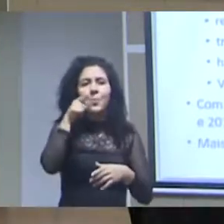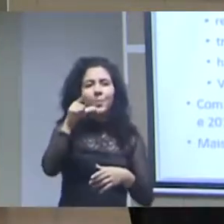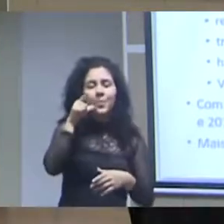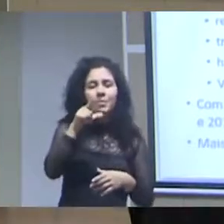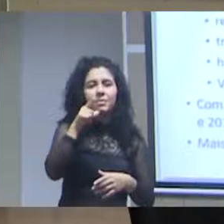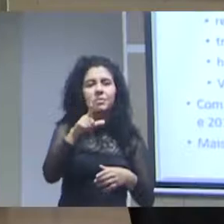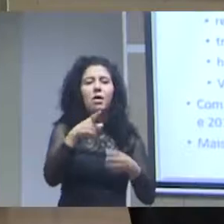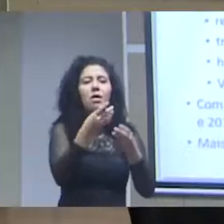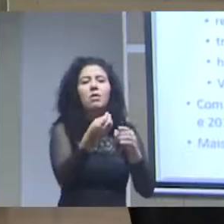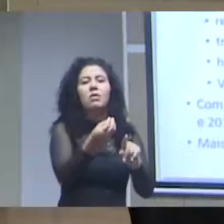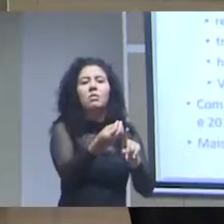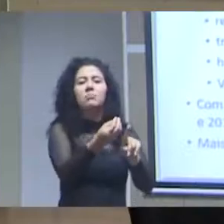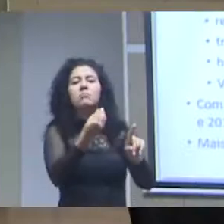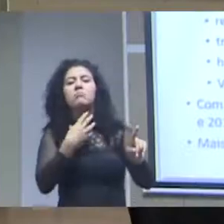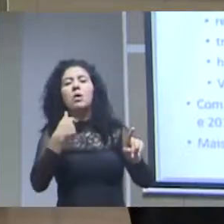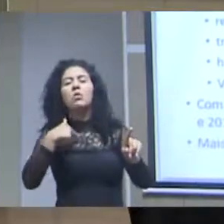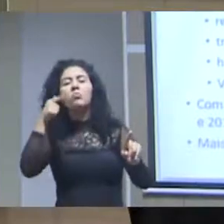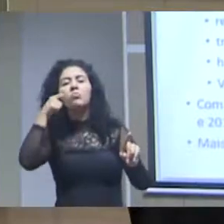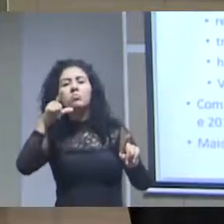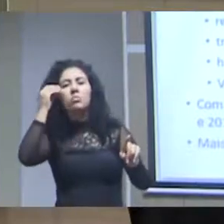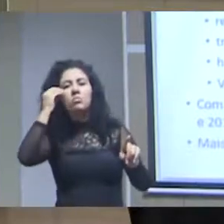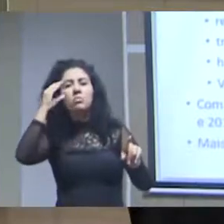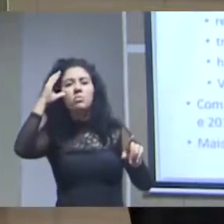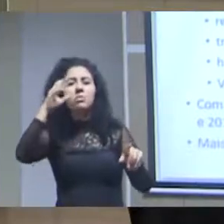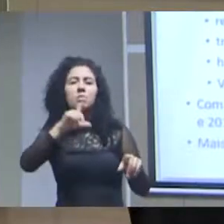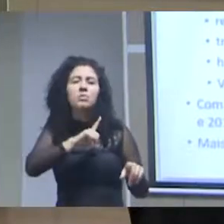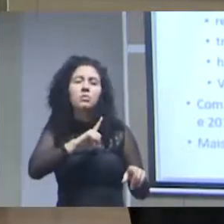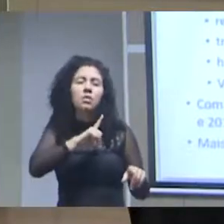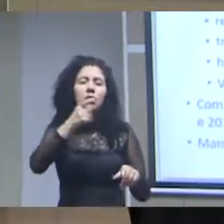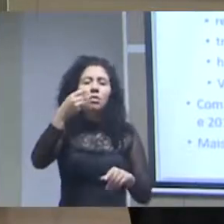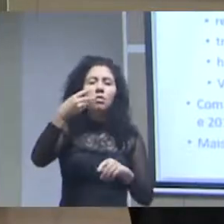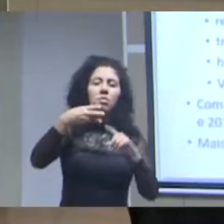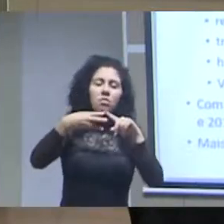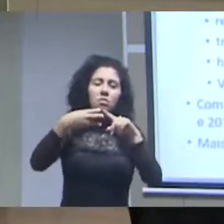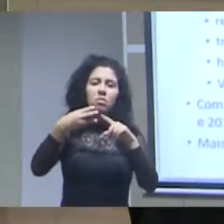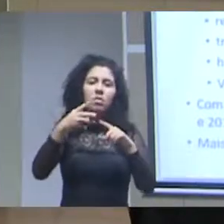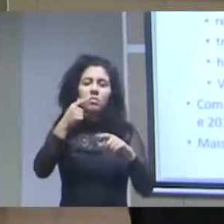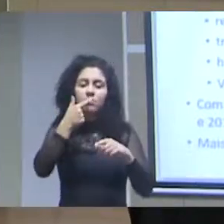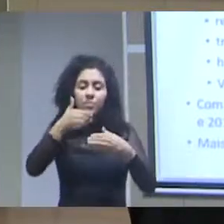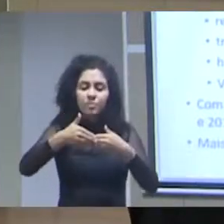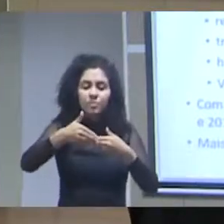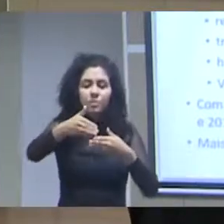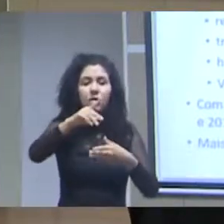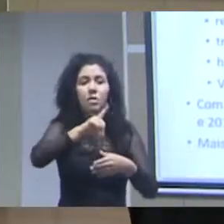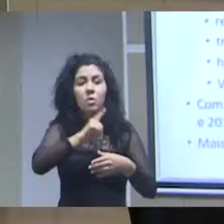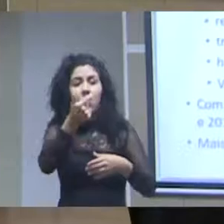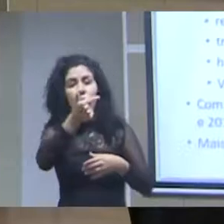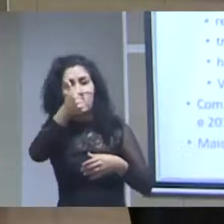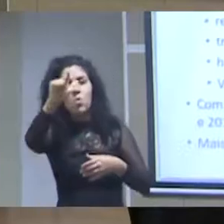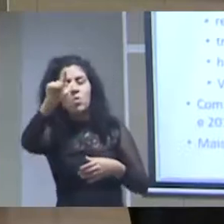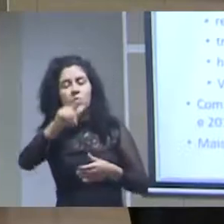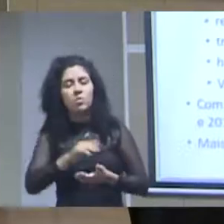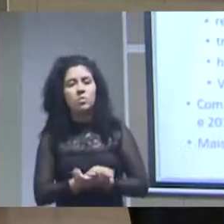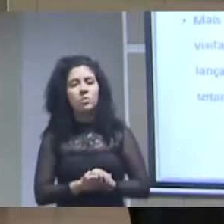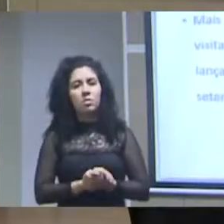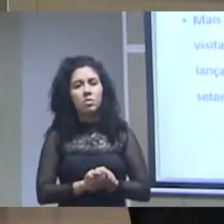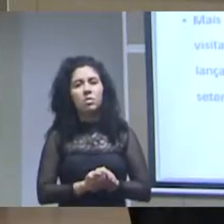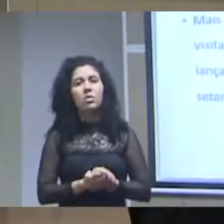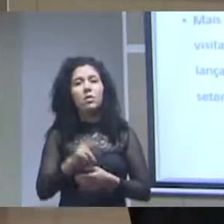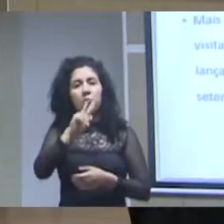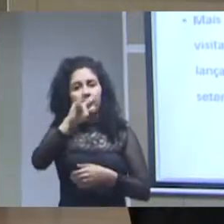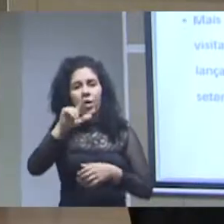compilando dados de três censos em breve teremos aí um outro censo e ela será atualizada